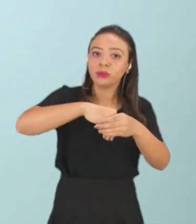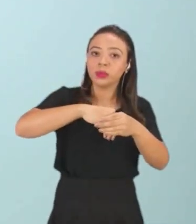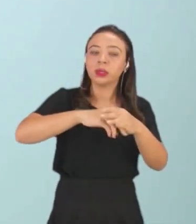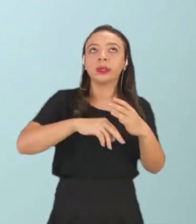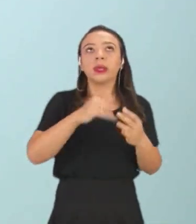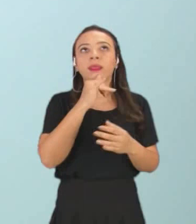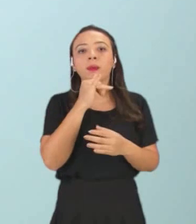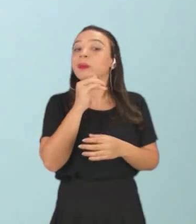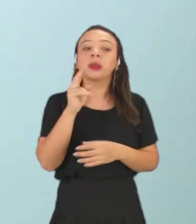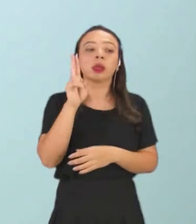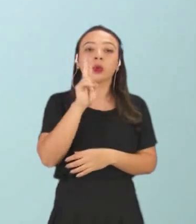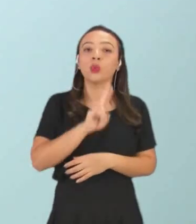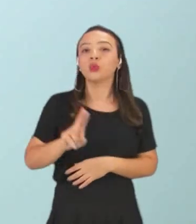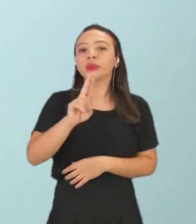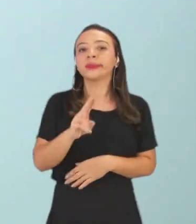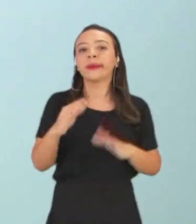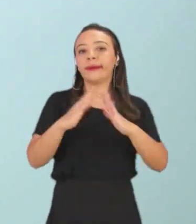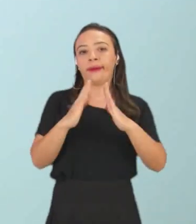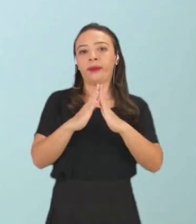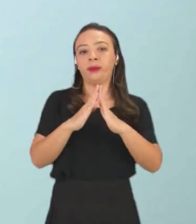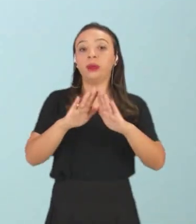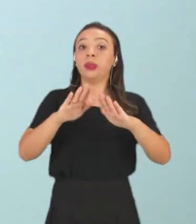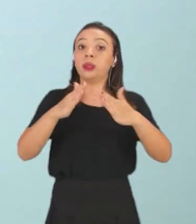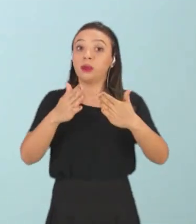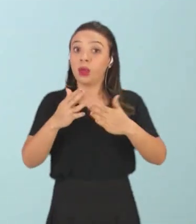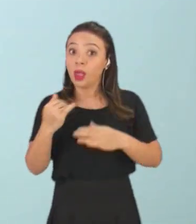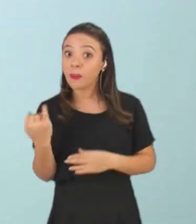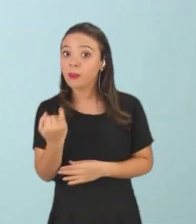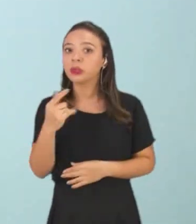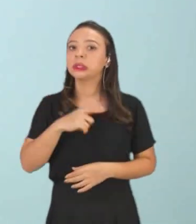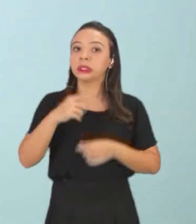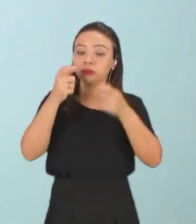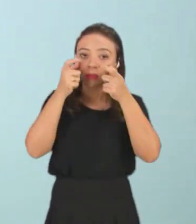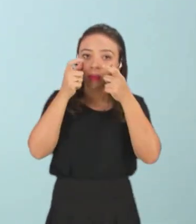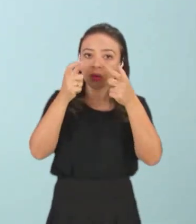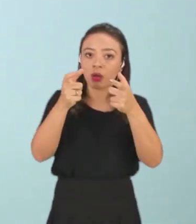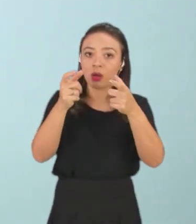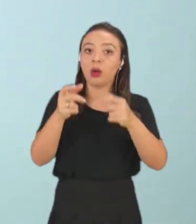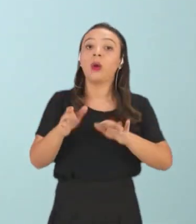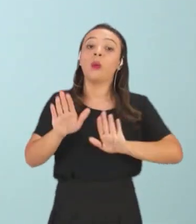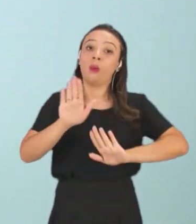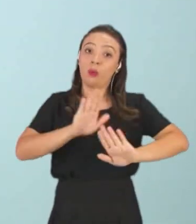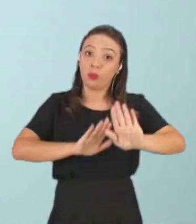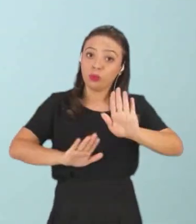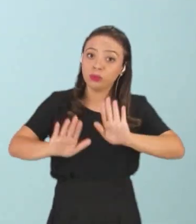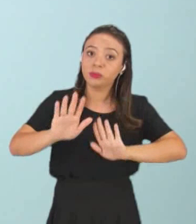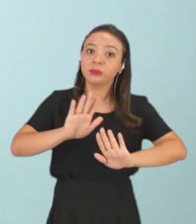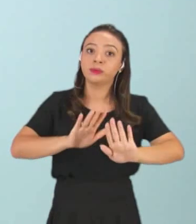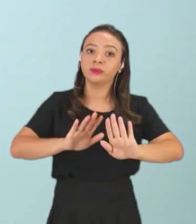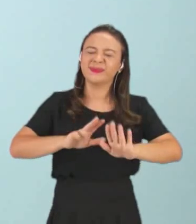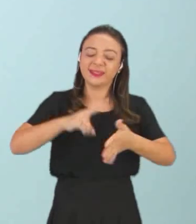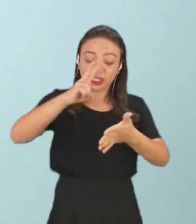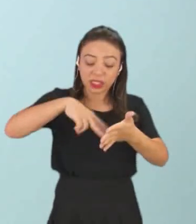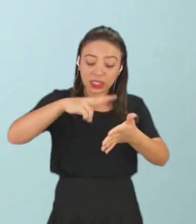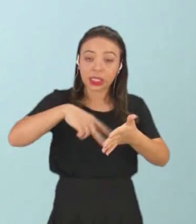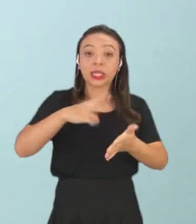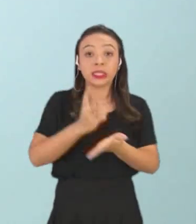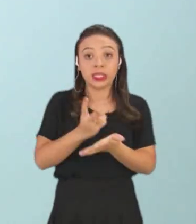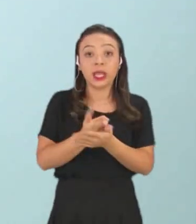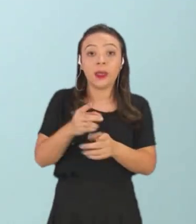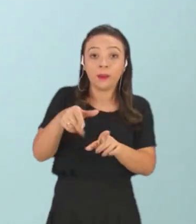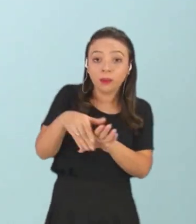na limpeza da nossa casa. Então, é muito importante você também ter essa atenção e ter esse cuidado, tá? Leia as instruções,